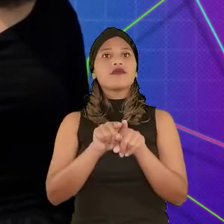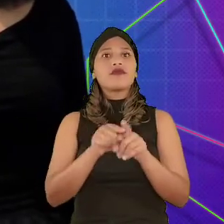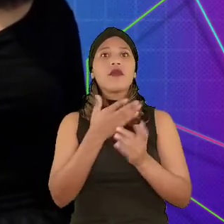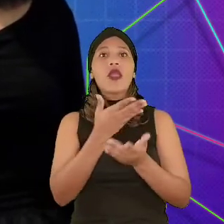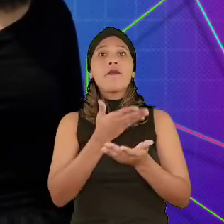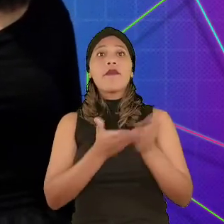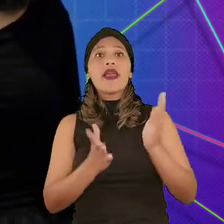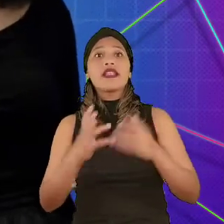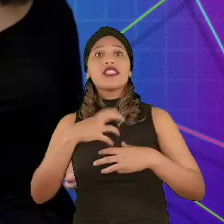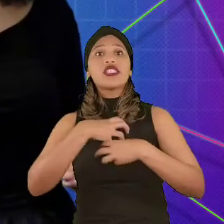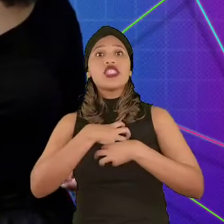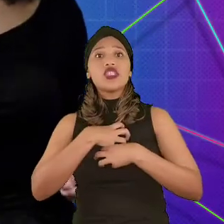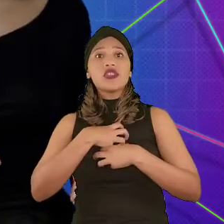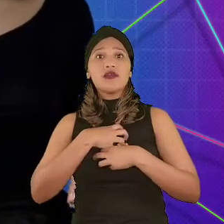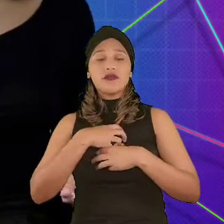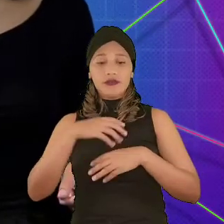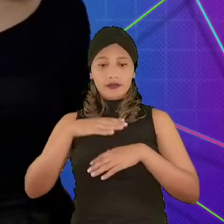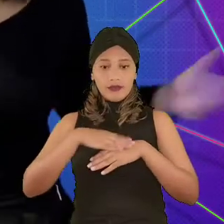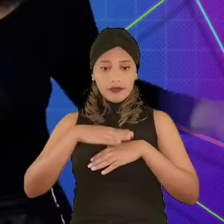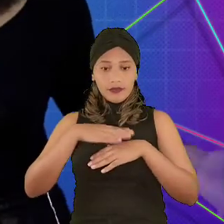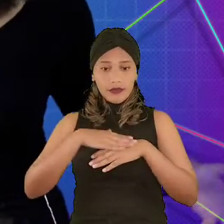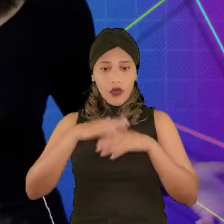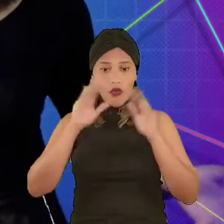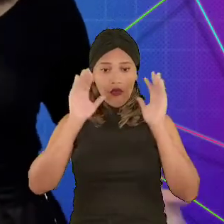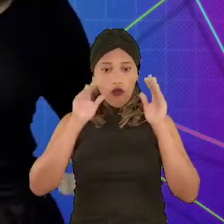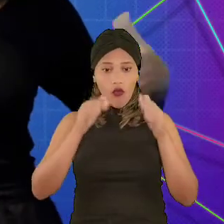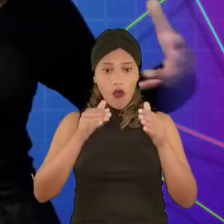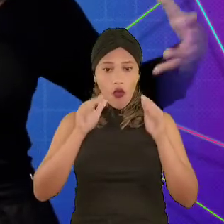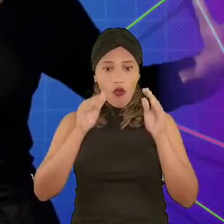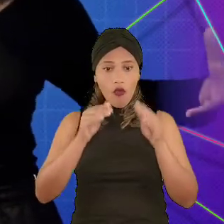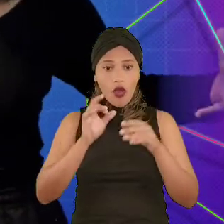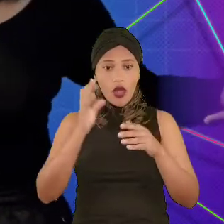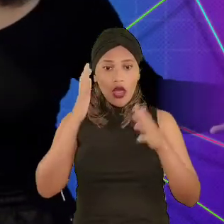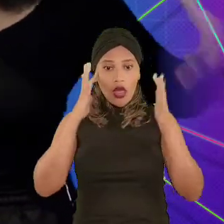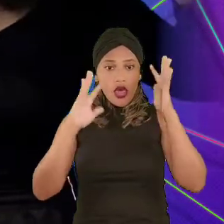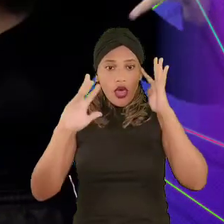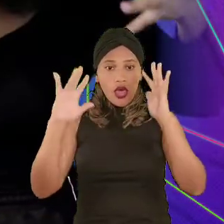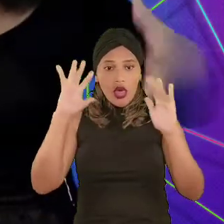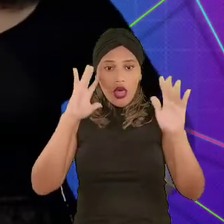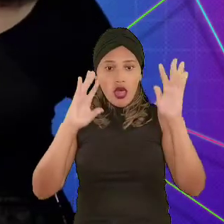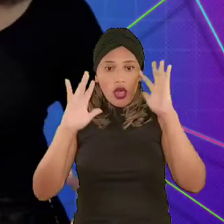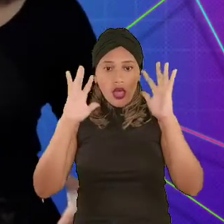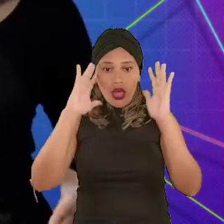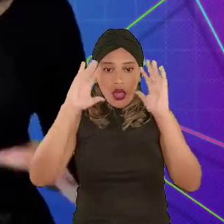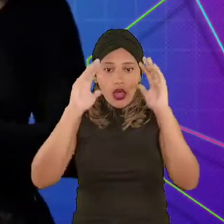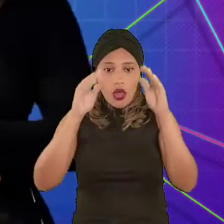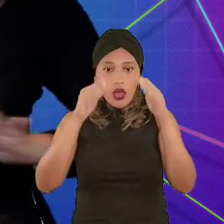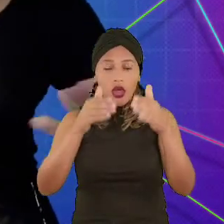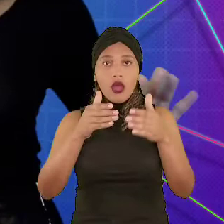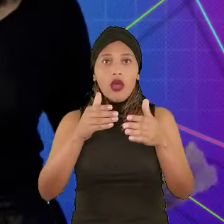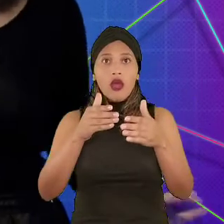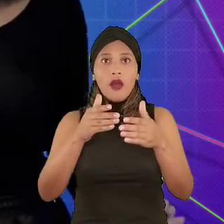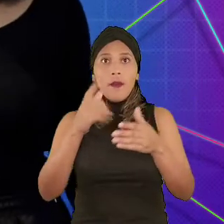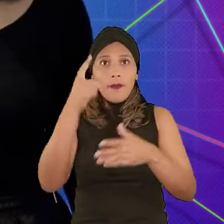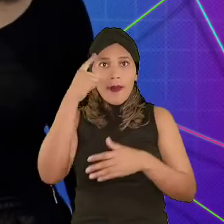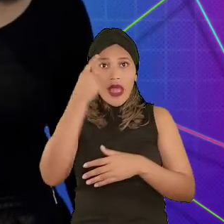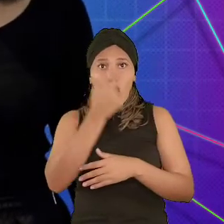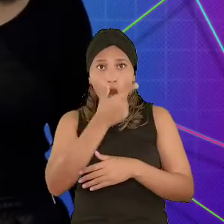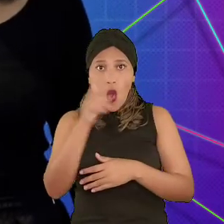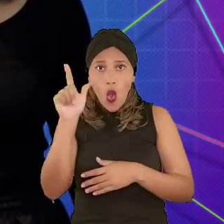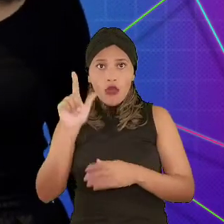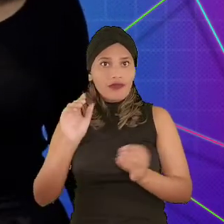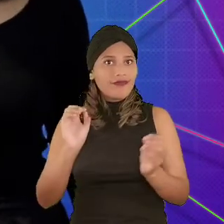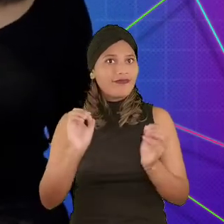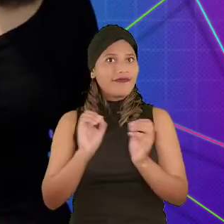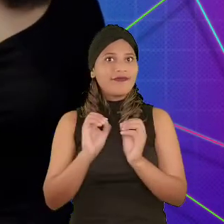perda do sentimento de autoconsciência. Ou seja, toda a atenção da pessoa está na atividade, não se pensa em outra coisa.